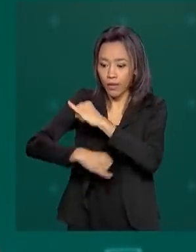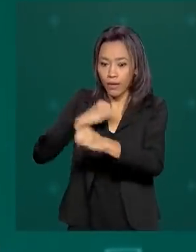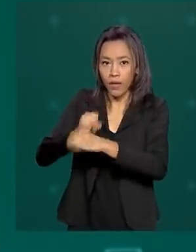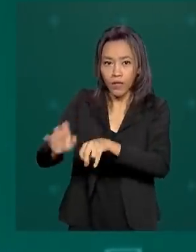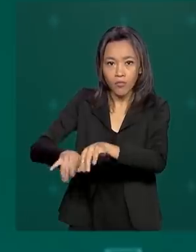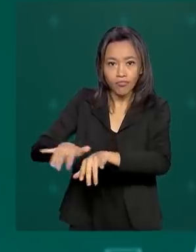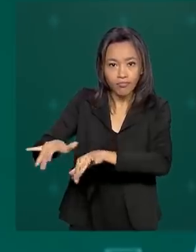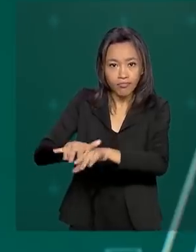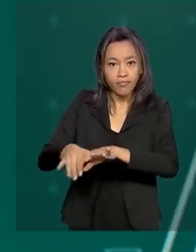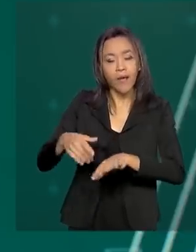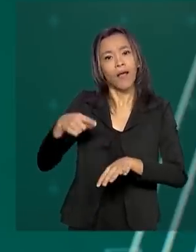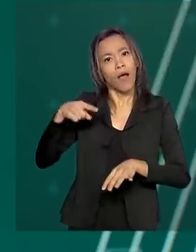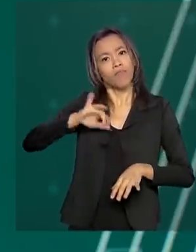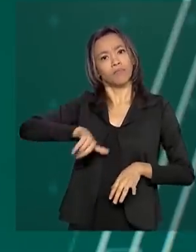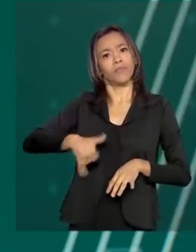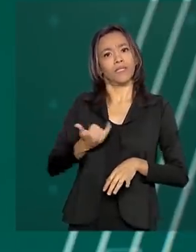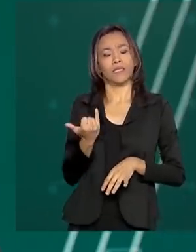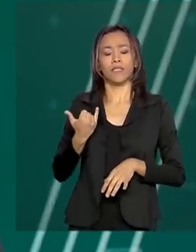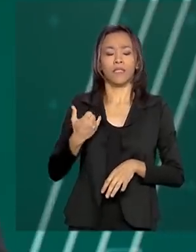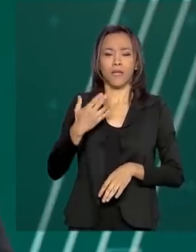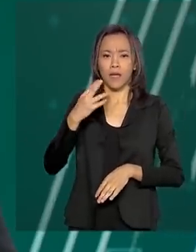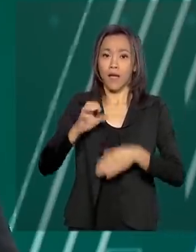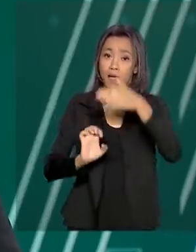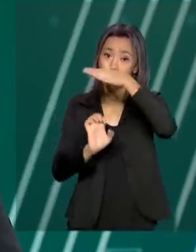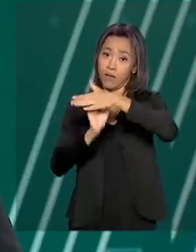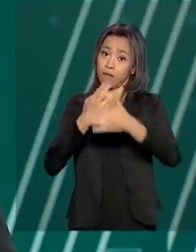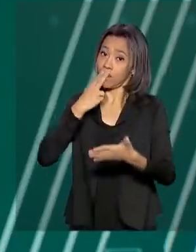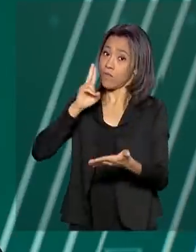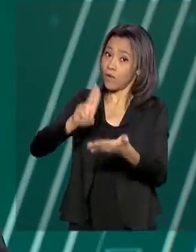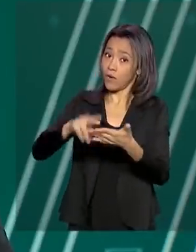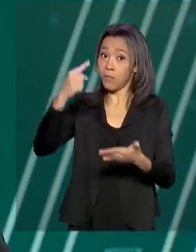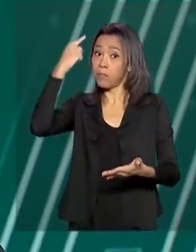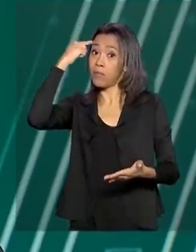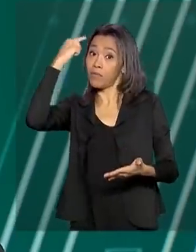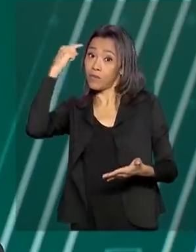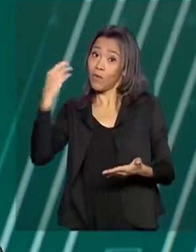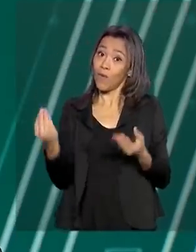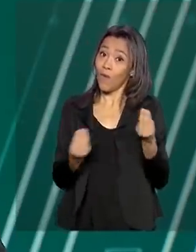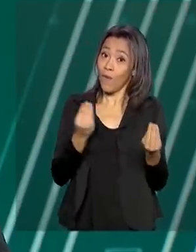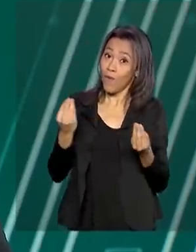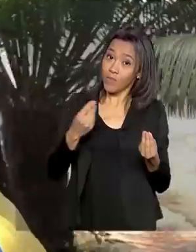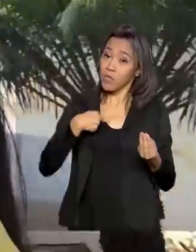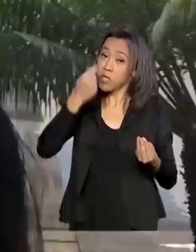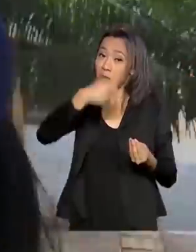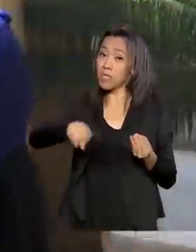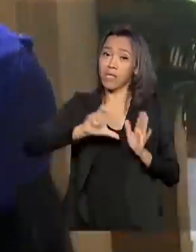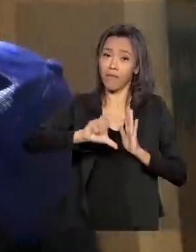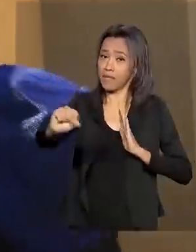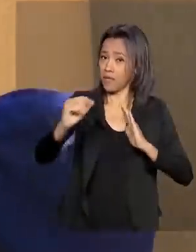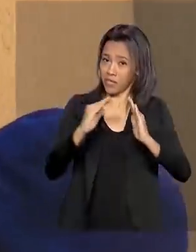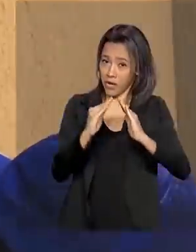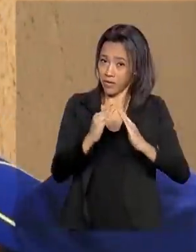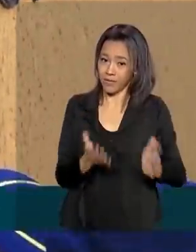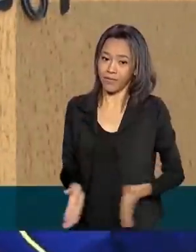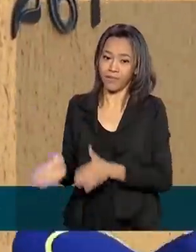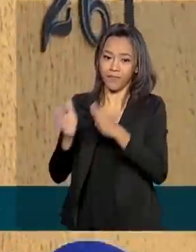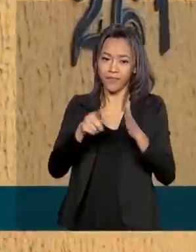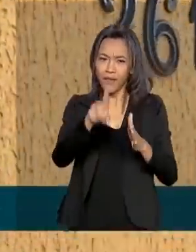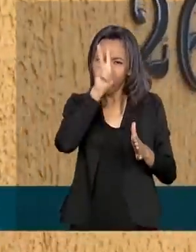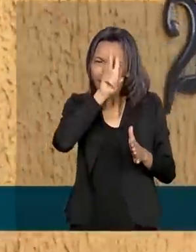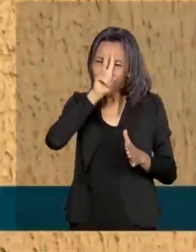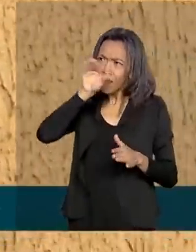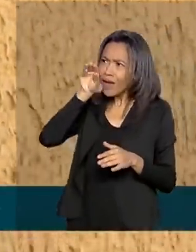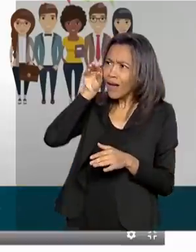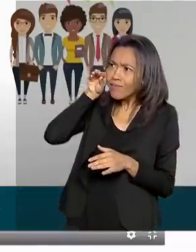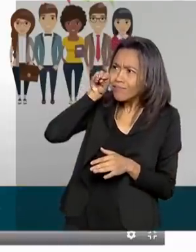nisso, os correios lançaram novidades para quem precisa resolver tudo sem sair de casa. Sabe a caixinha de correio na